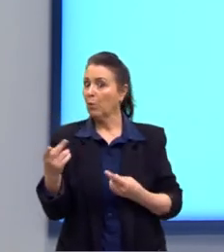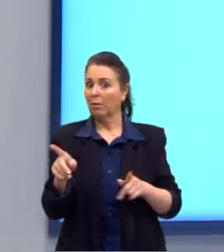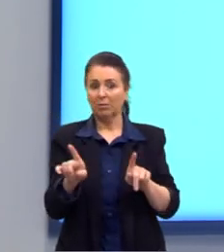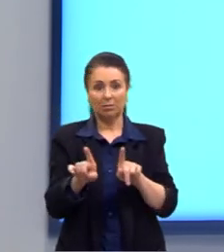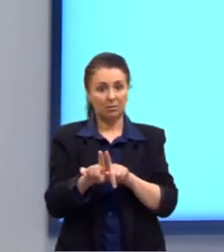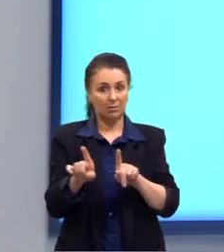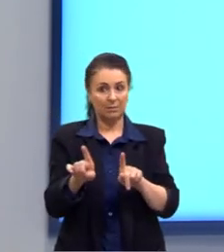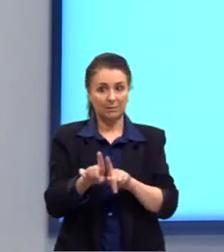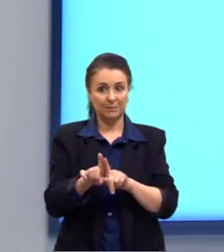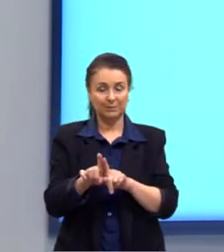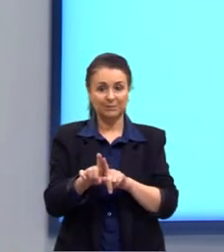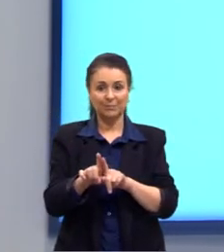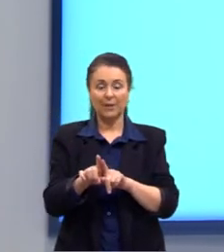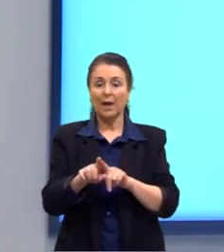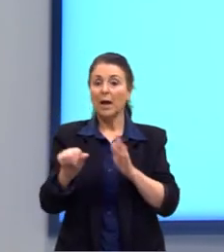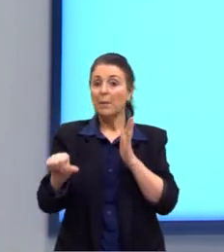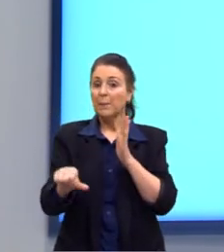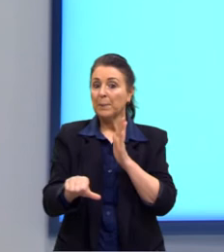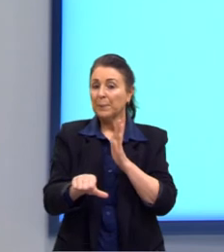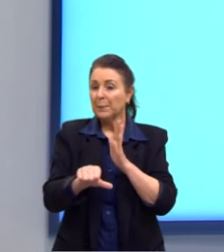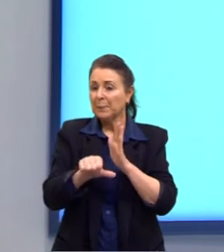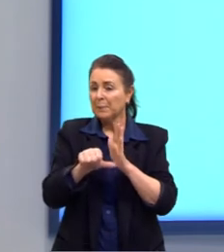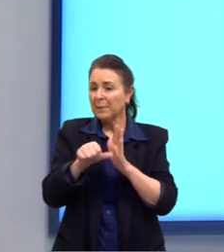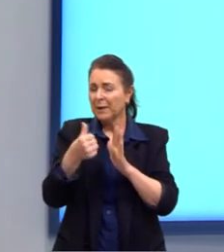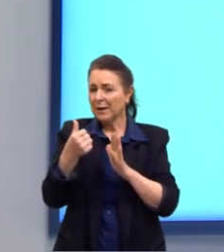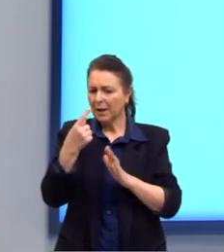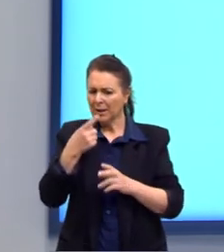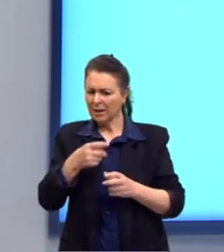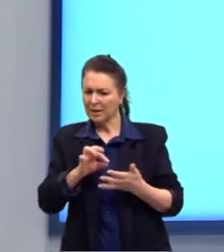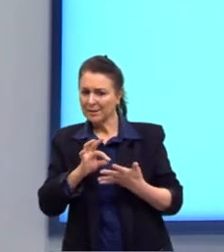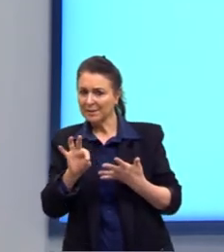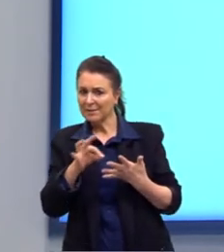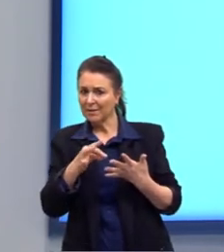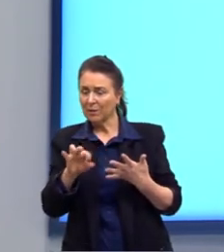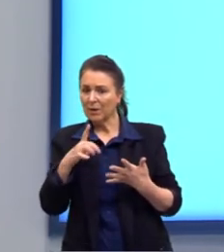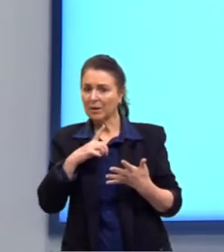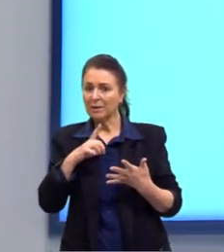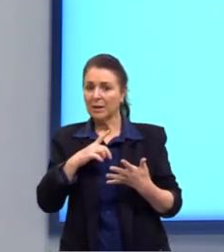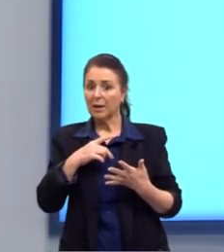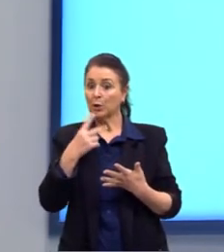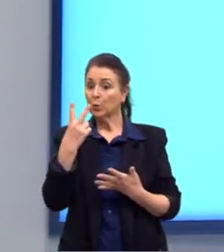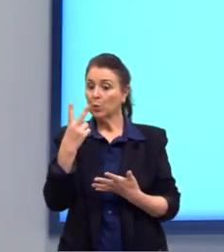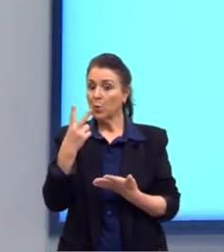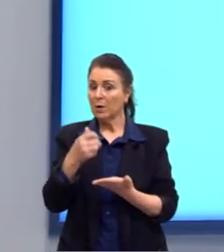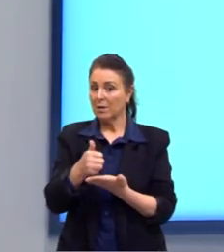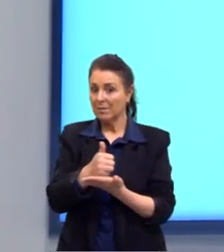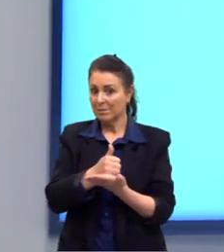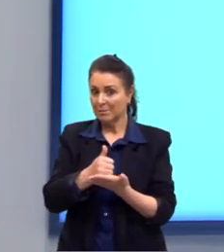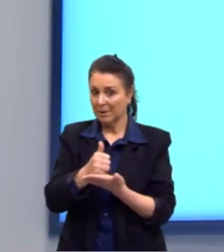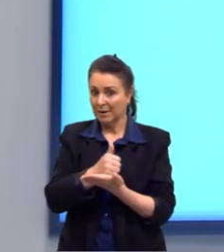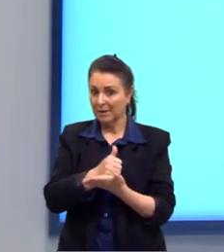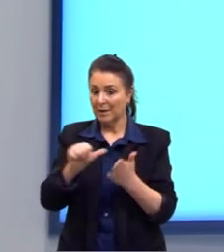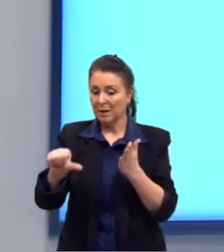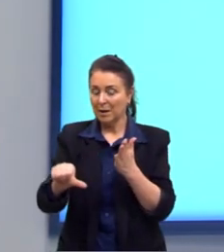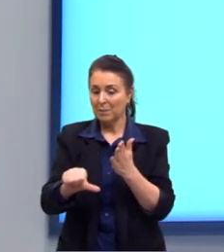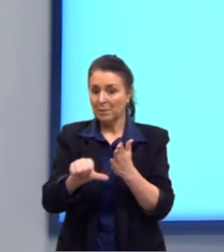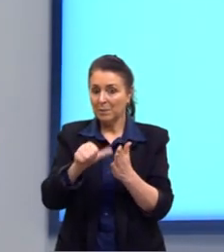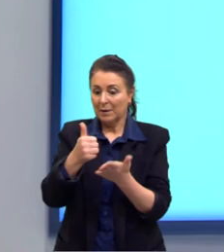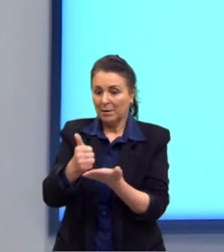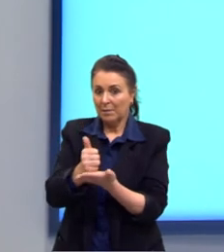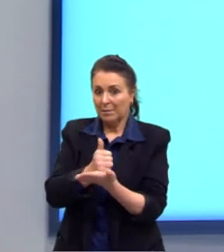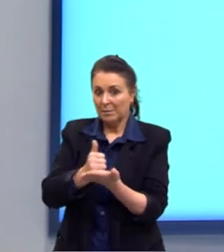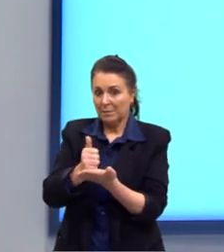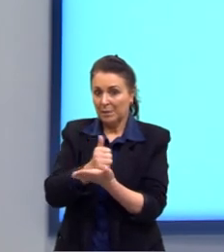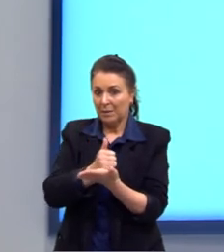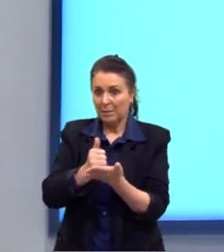Então, aqui, a primeira figura que eu destaquei, nós teríamos duas bases, né? A primeira base que